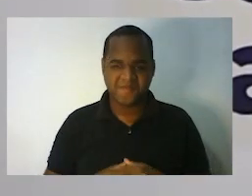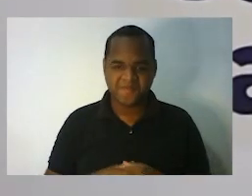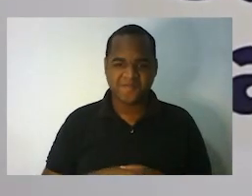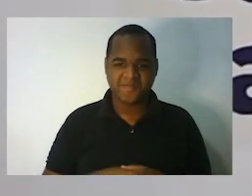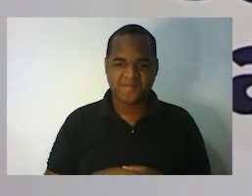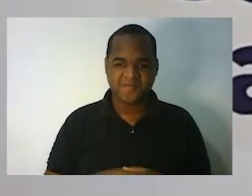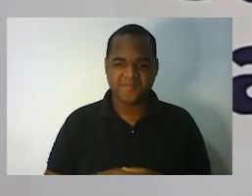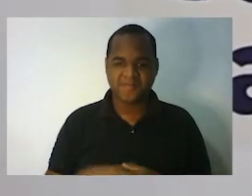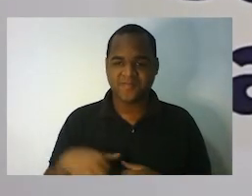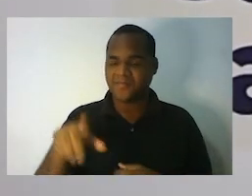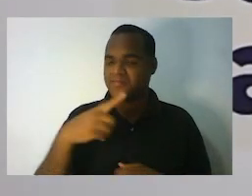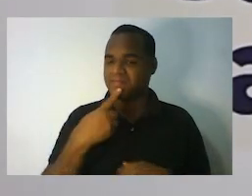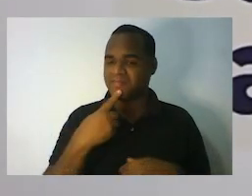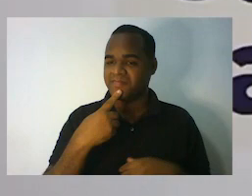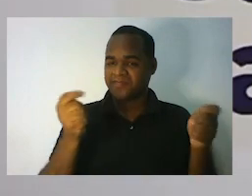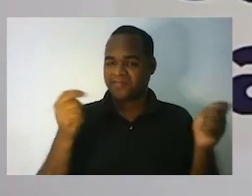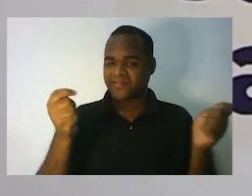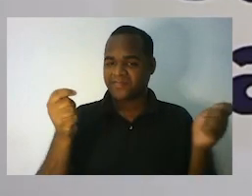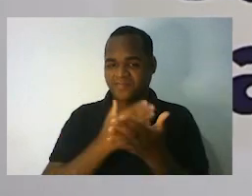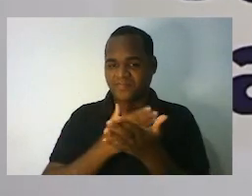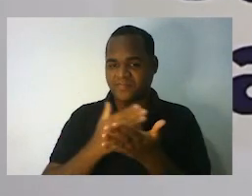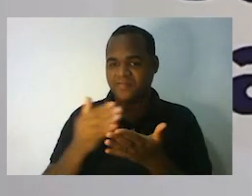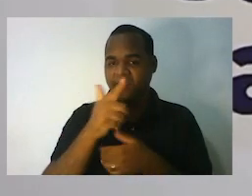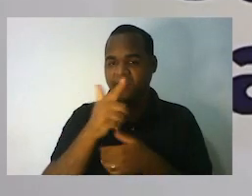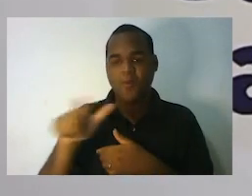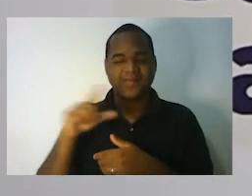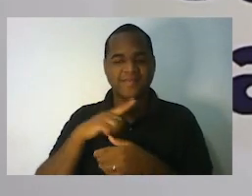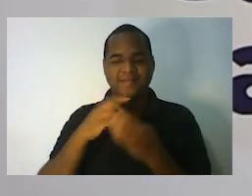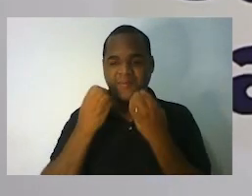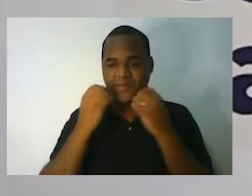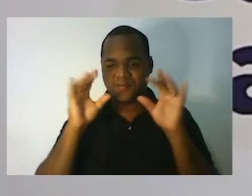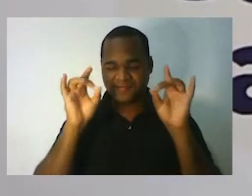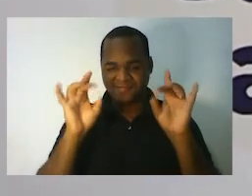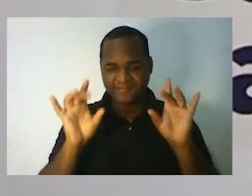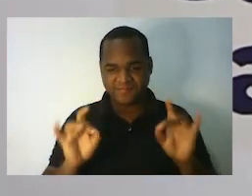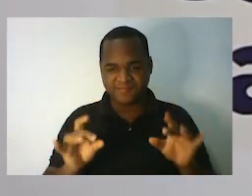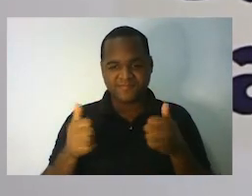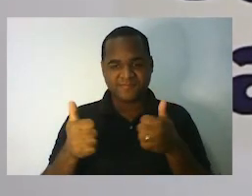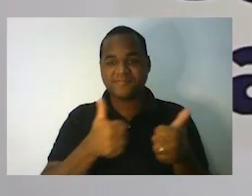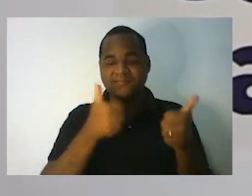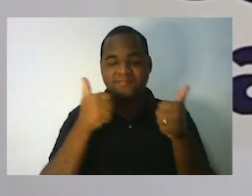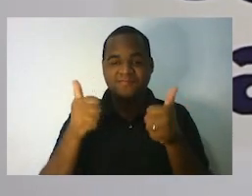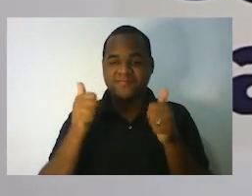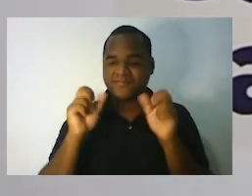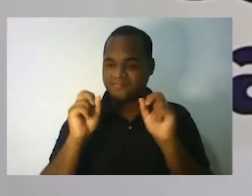E vamos para mais uma aula de matemática. Beleza?